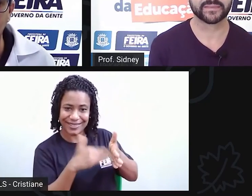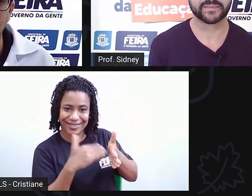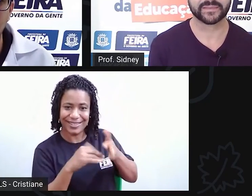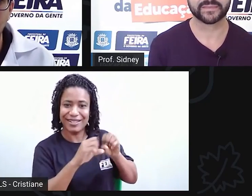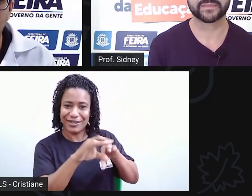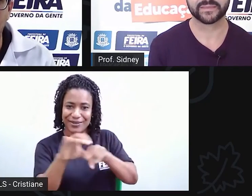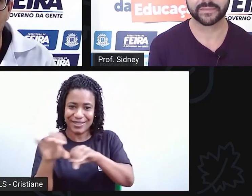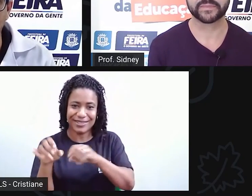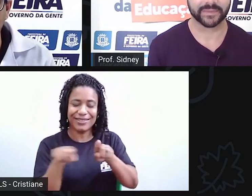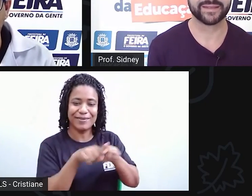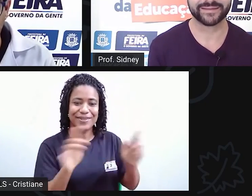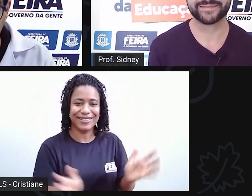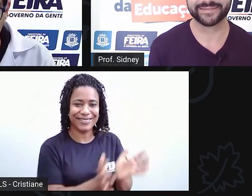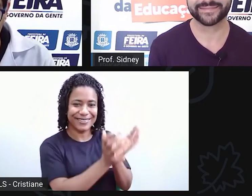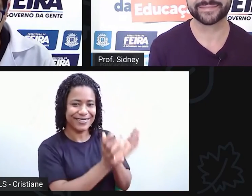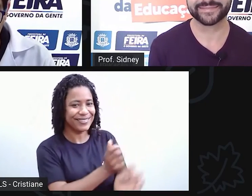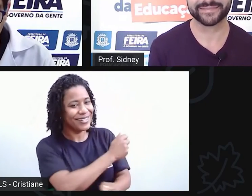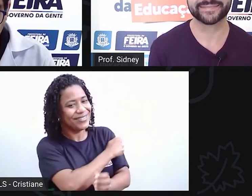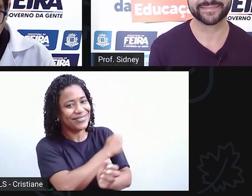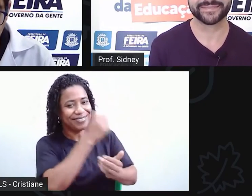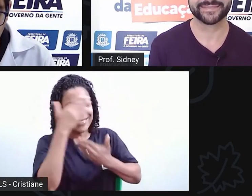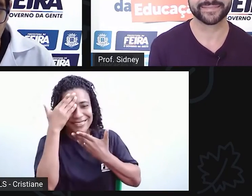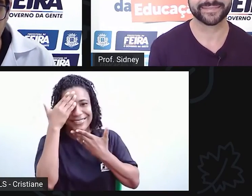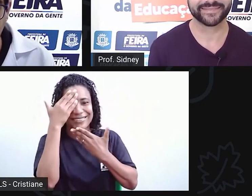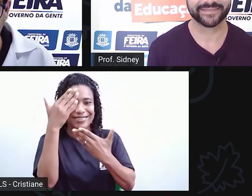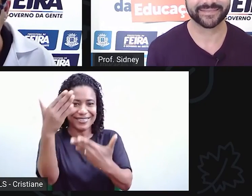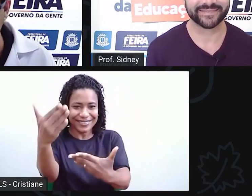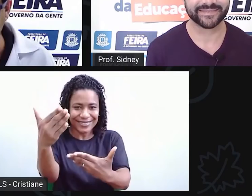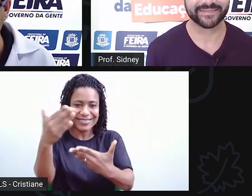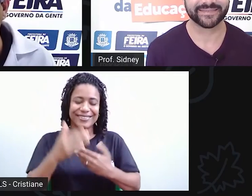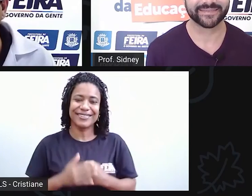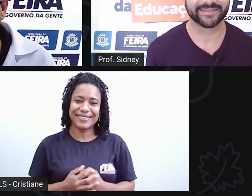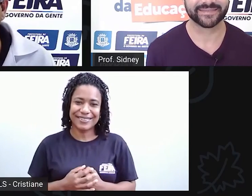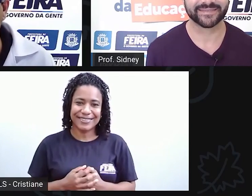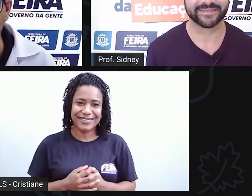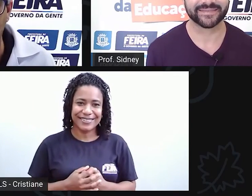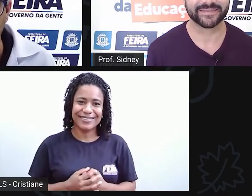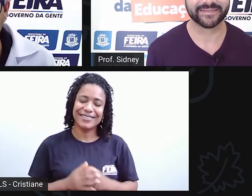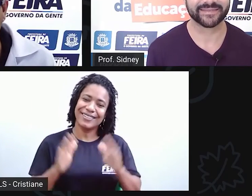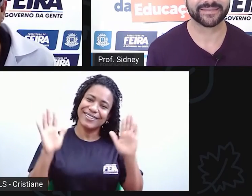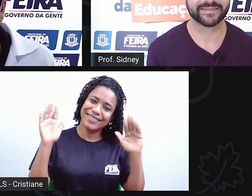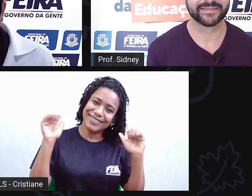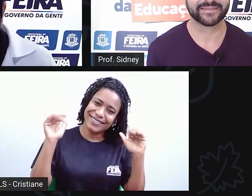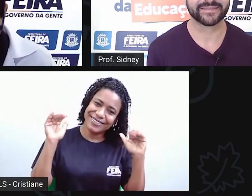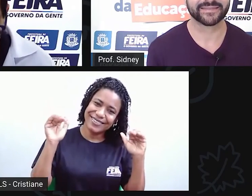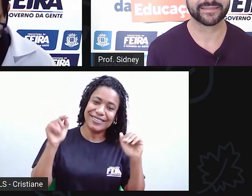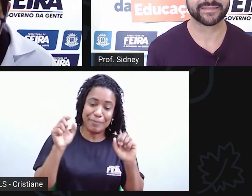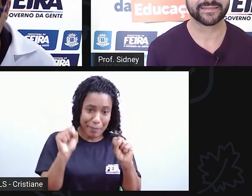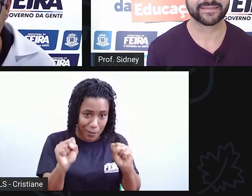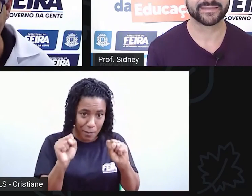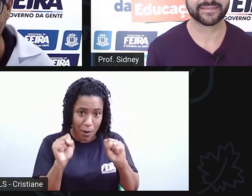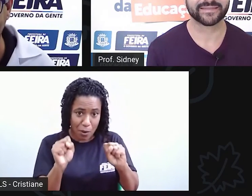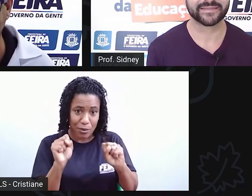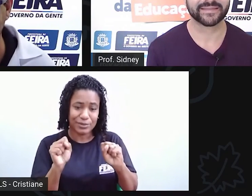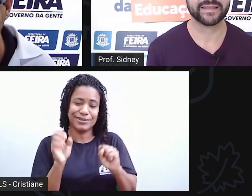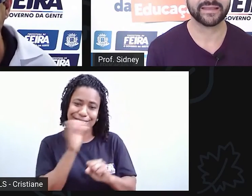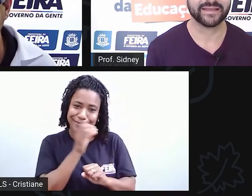alunos. Fica aqui o nosso agradecimento. Se quiser se despedir do pessoal, rapidinho.